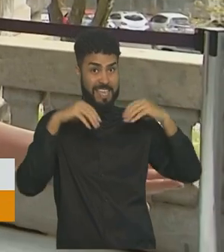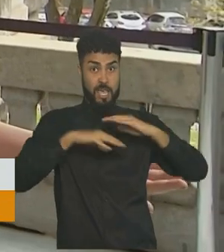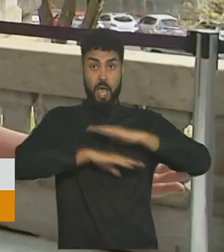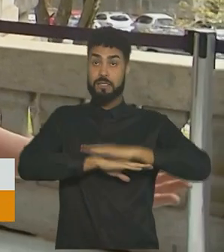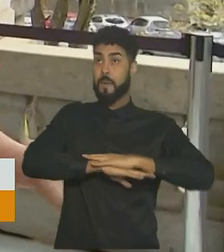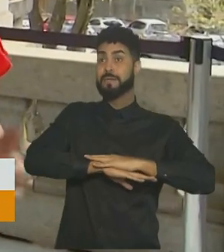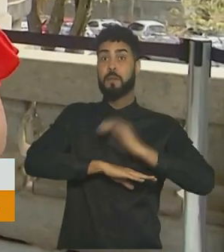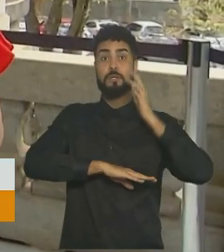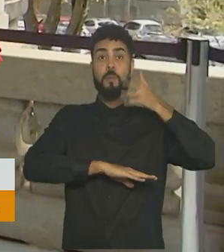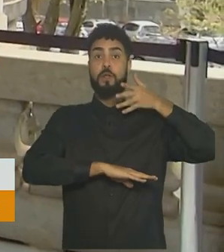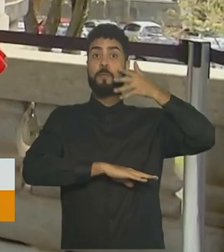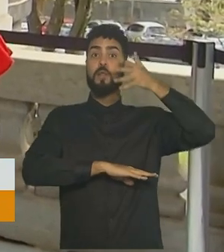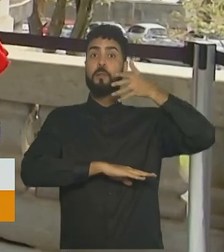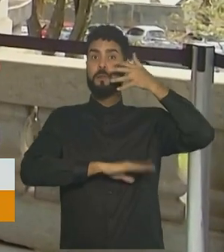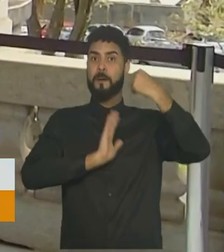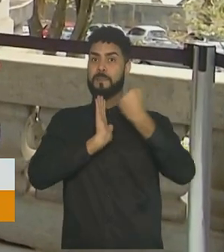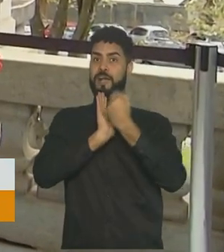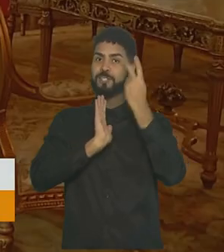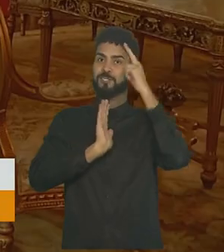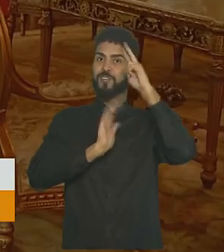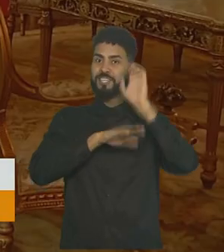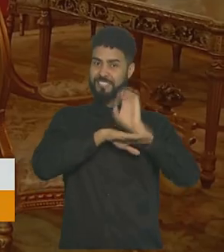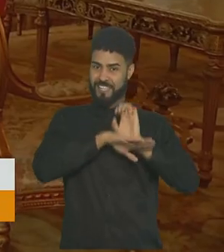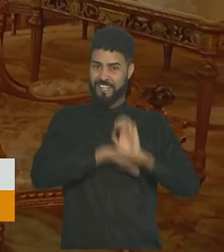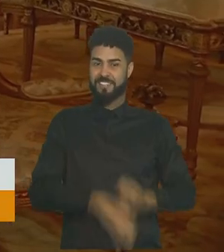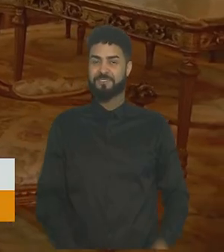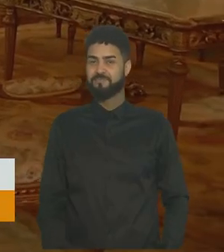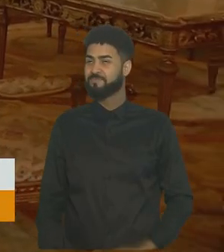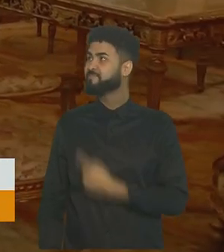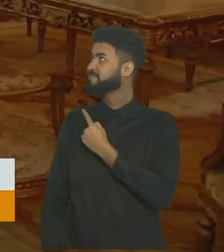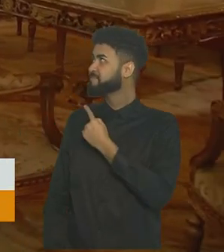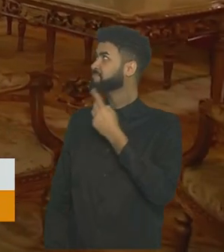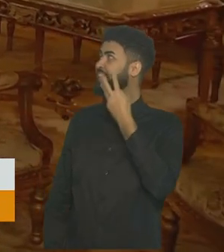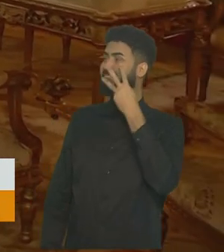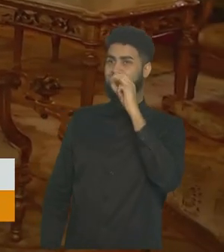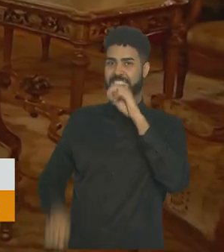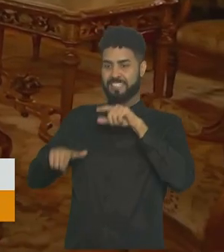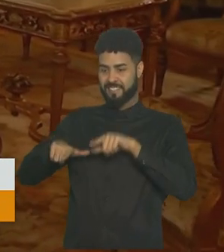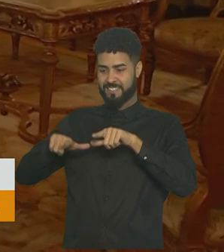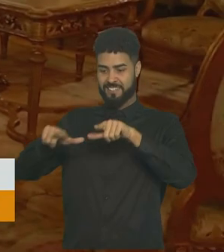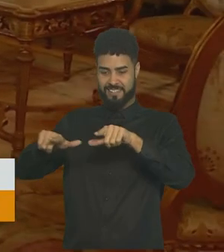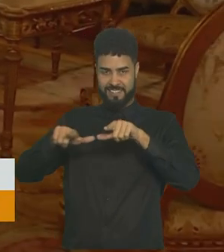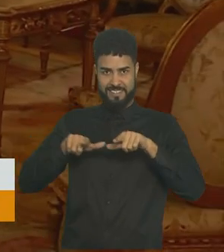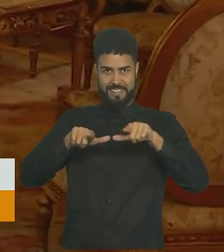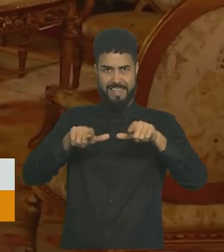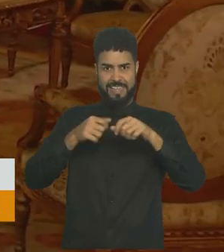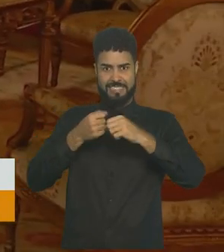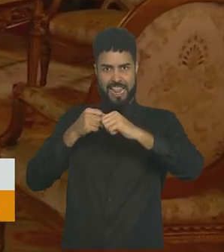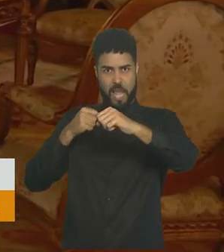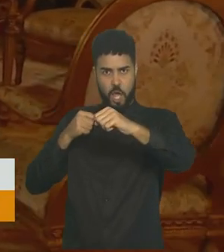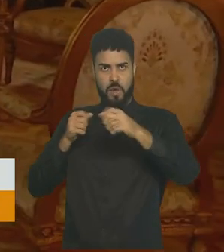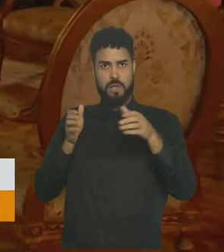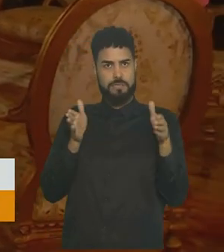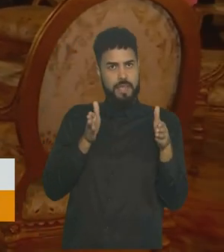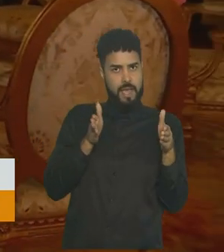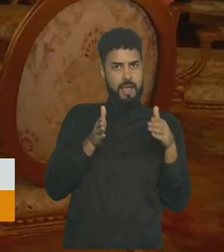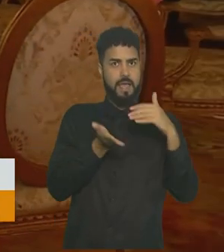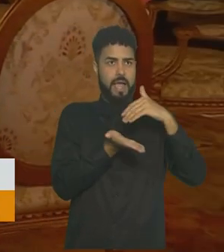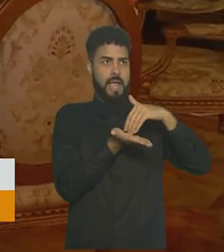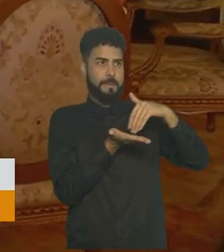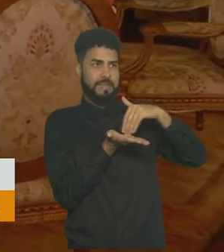pronunciados discursos históricos do Estado. São cerca de 30 cômodos entre salões, salas e